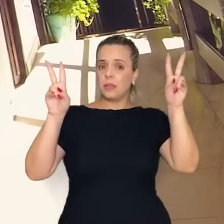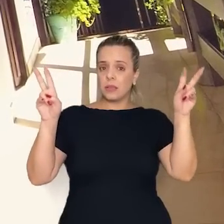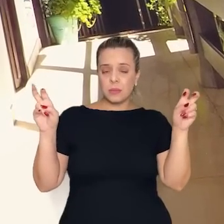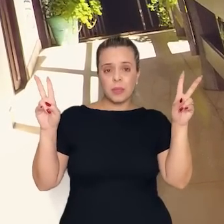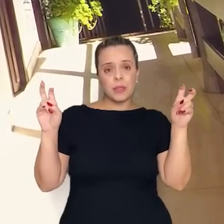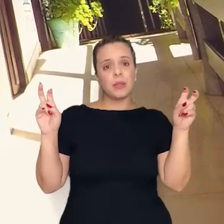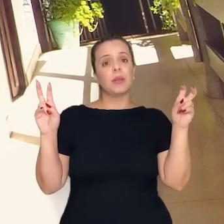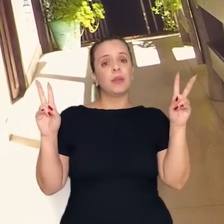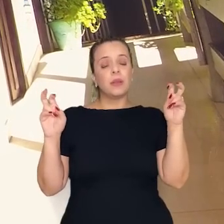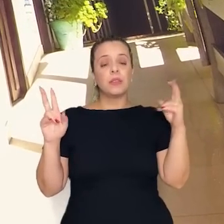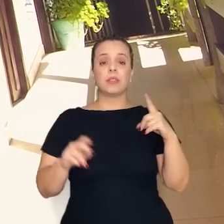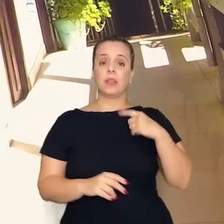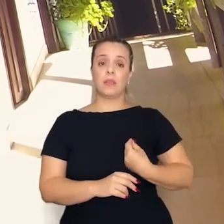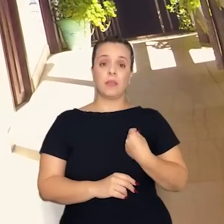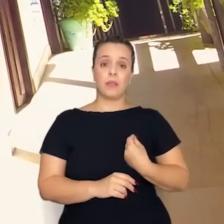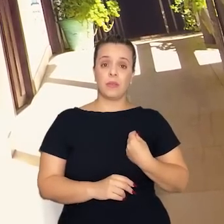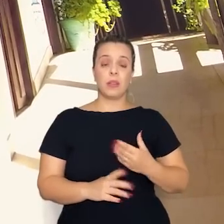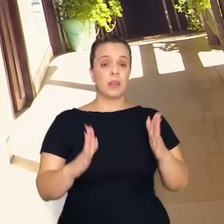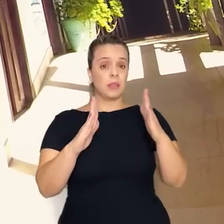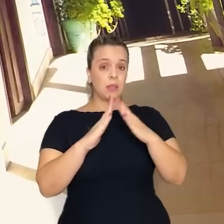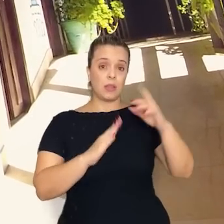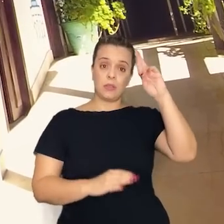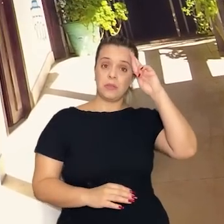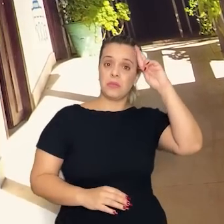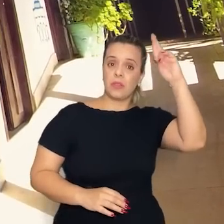existência da Casa dos Capitães e Generais.